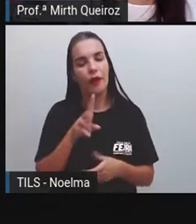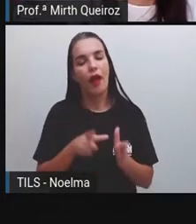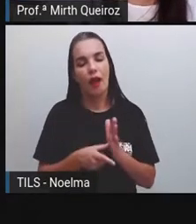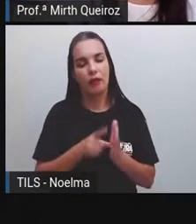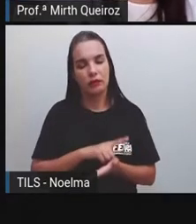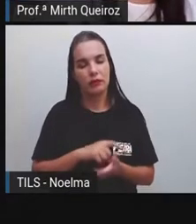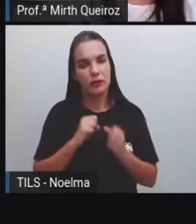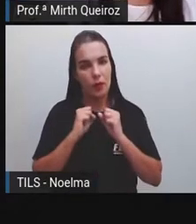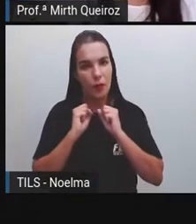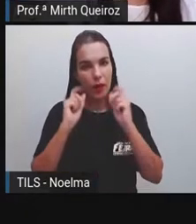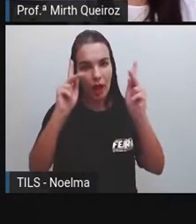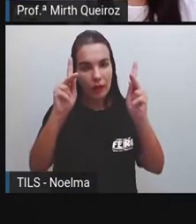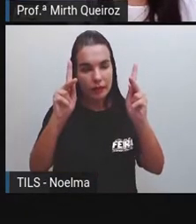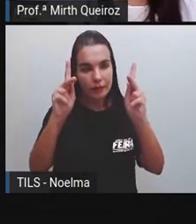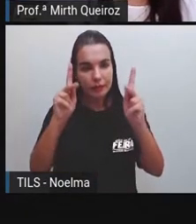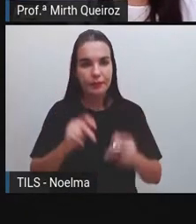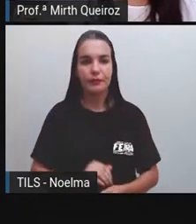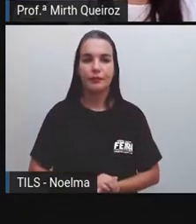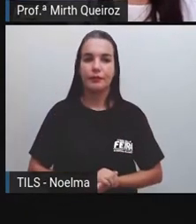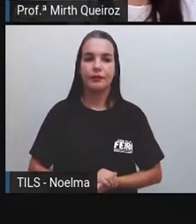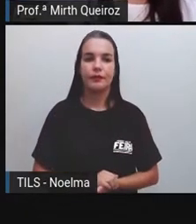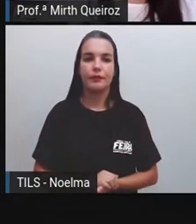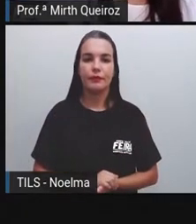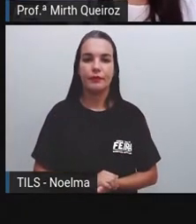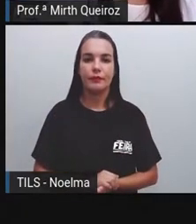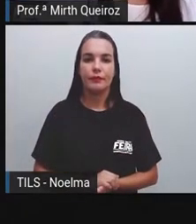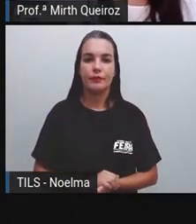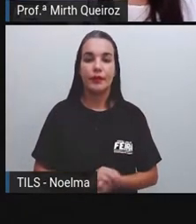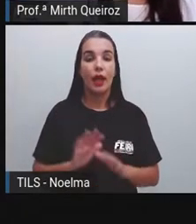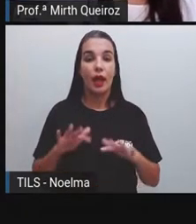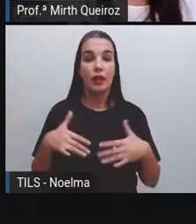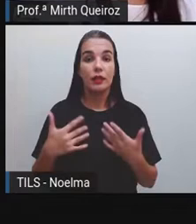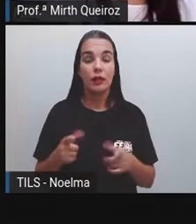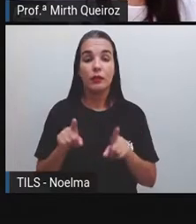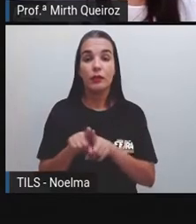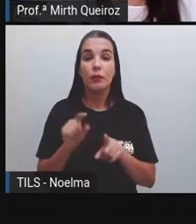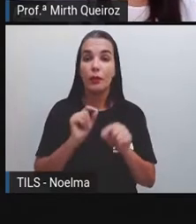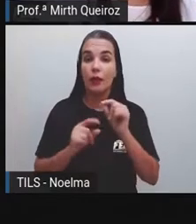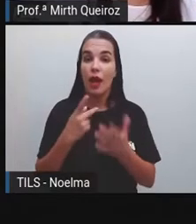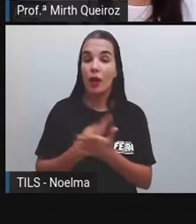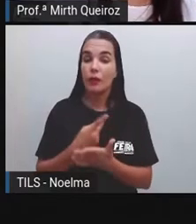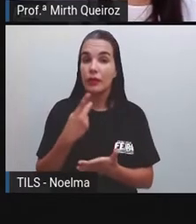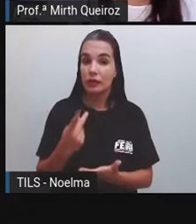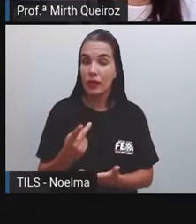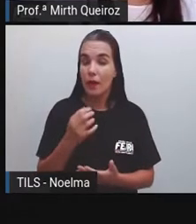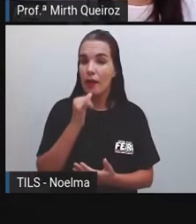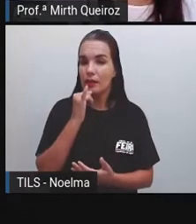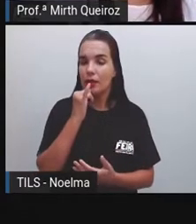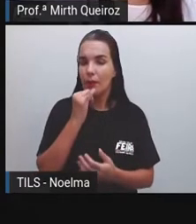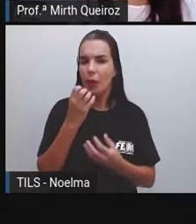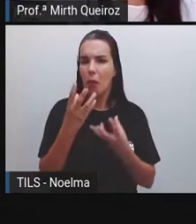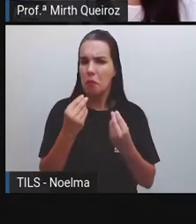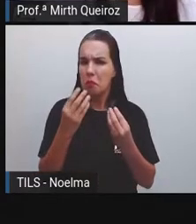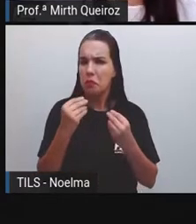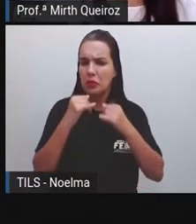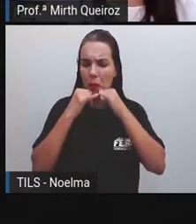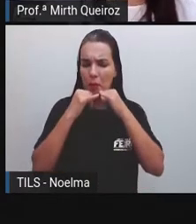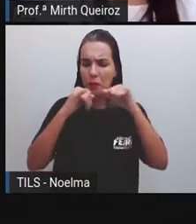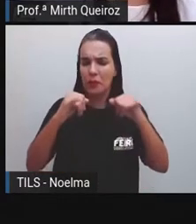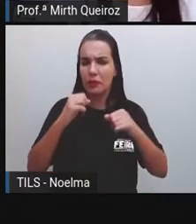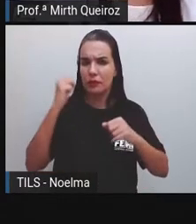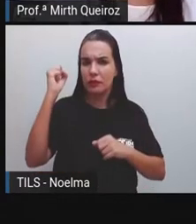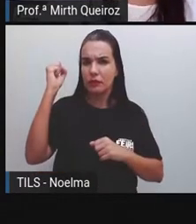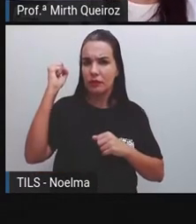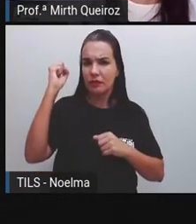por aí Compartilhando informações E foi algo que aconteceu, por exemplo Durante essa pandemia, né? Surgiram aí várias fake news